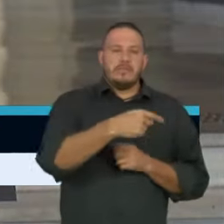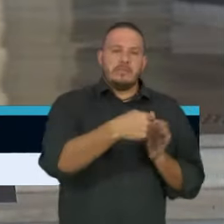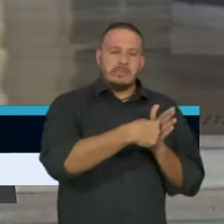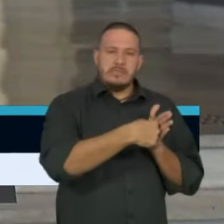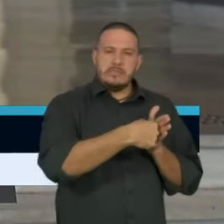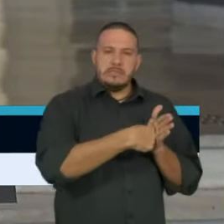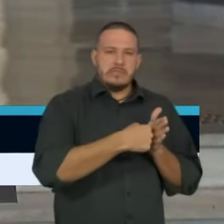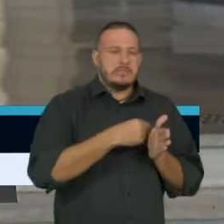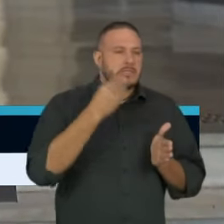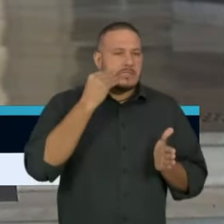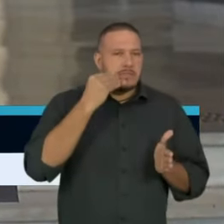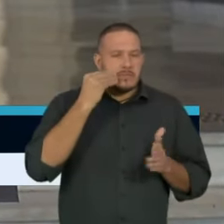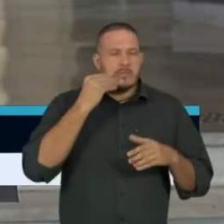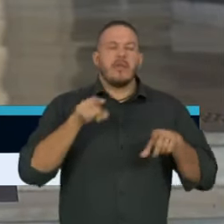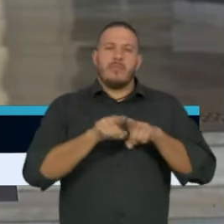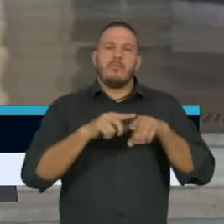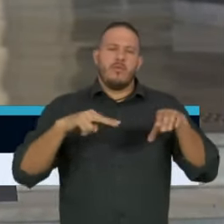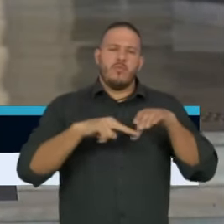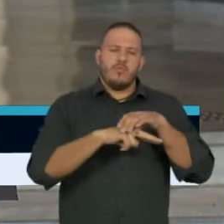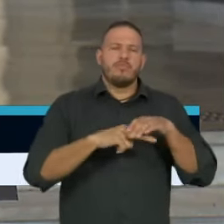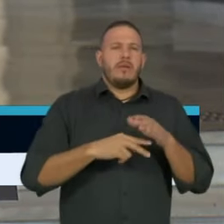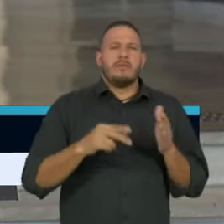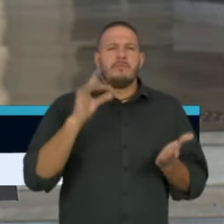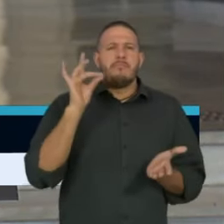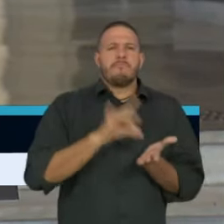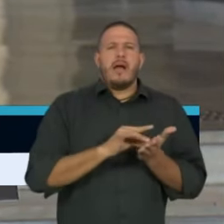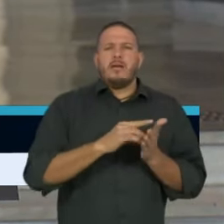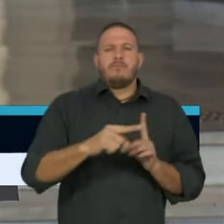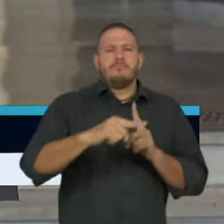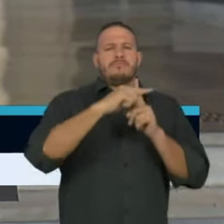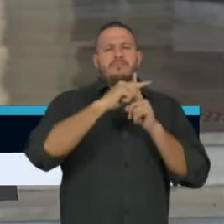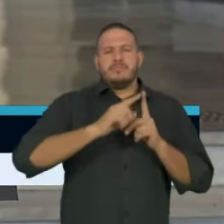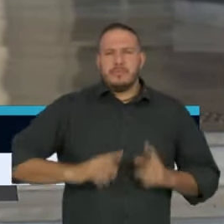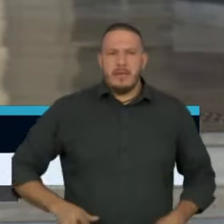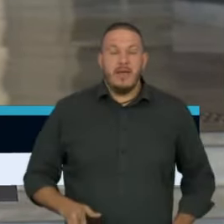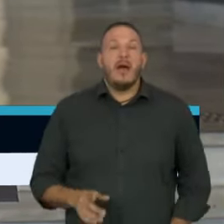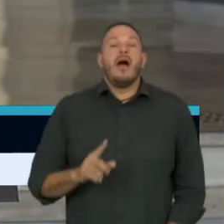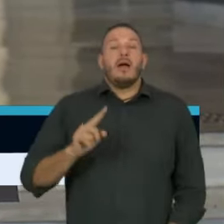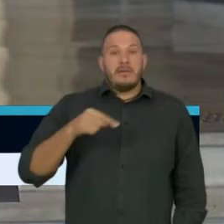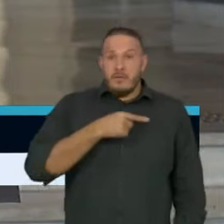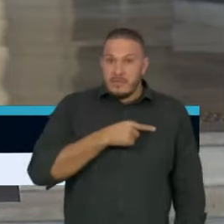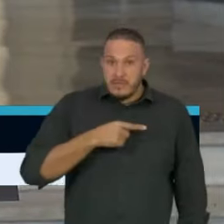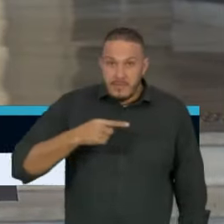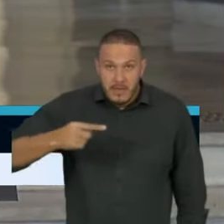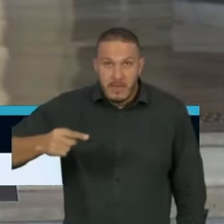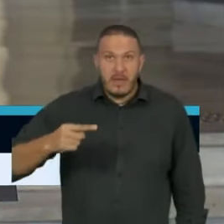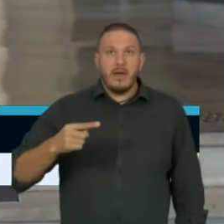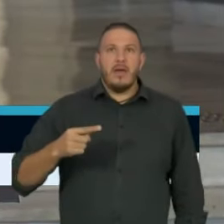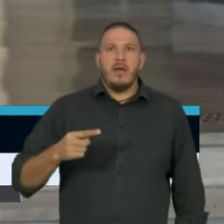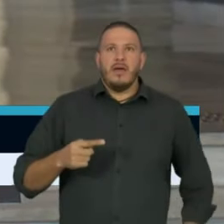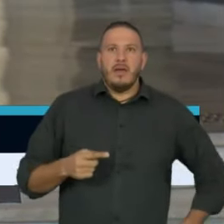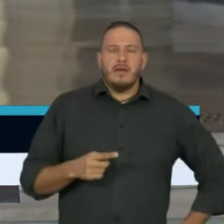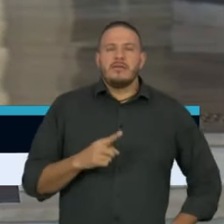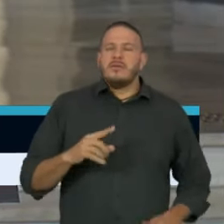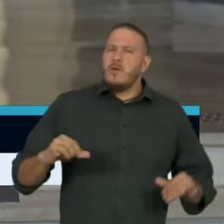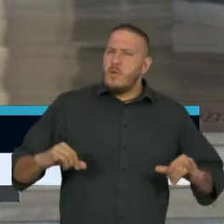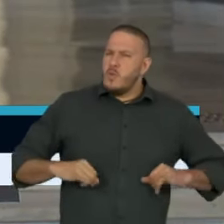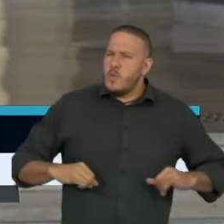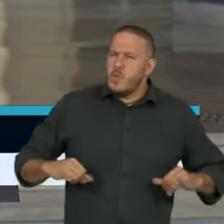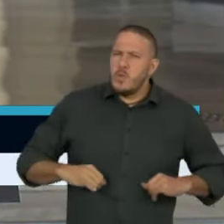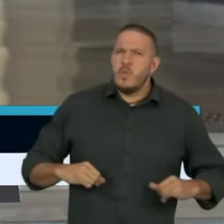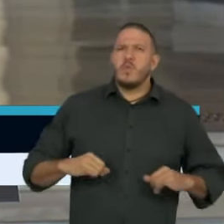e a tomografia. O exame deu positivo, a tomografia é normal. A semana que se seguiu foi de extremo sofrimento.